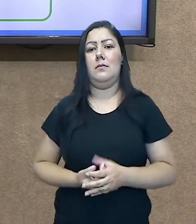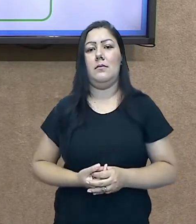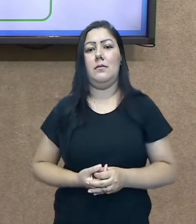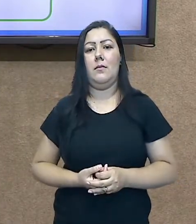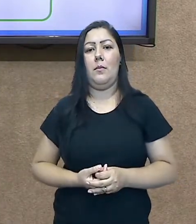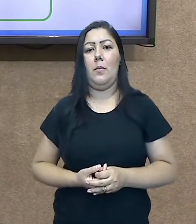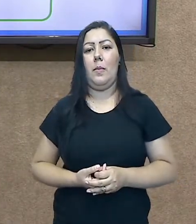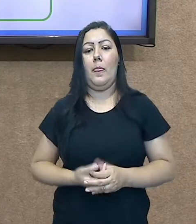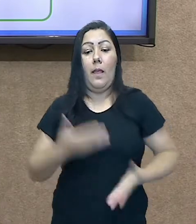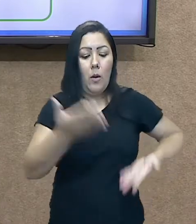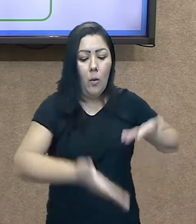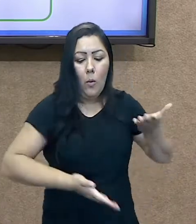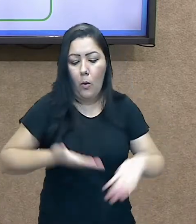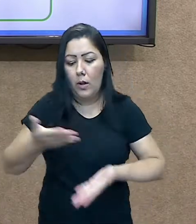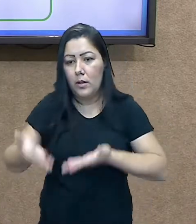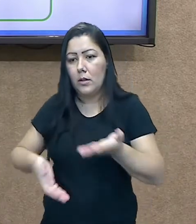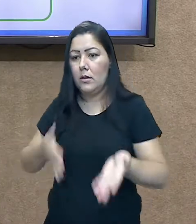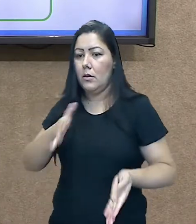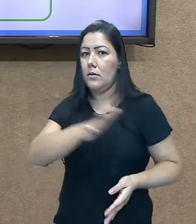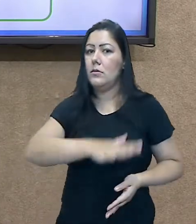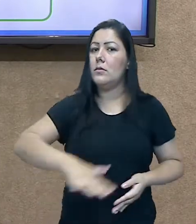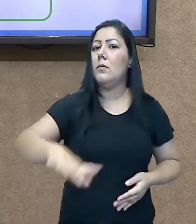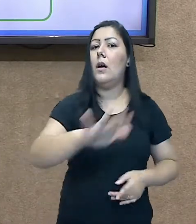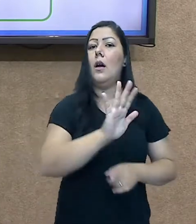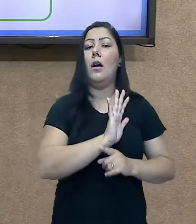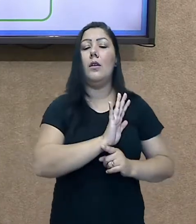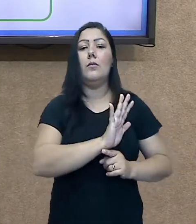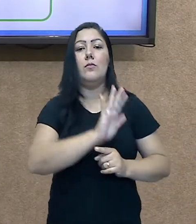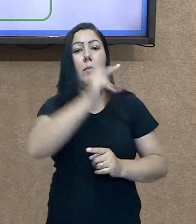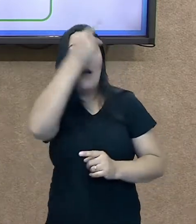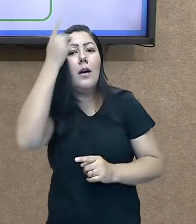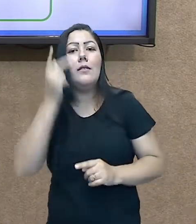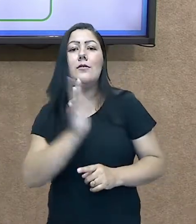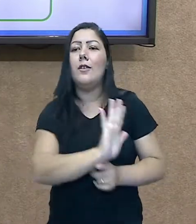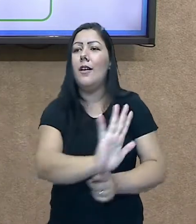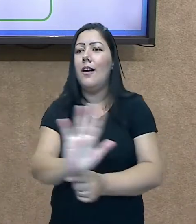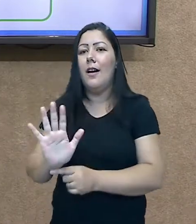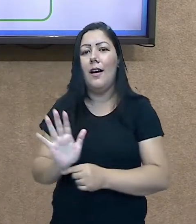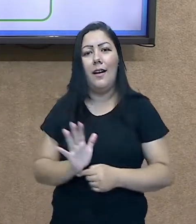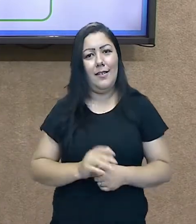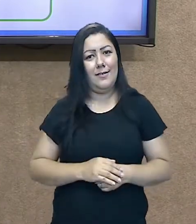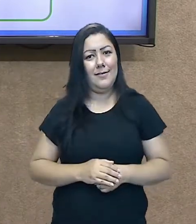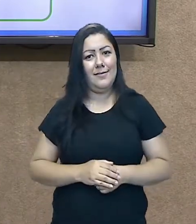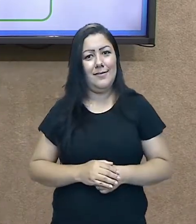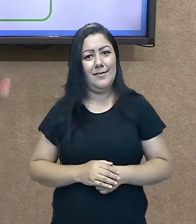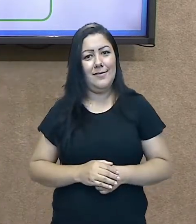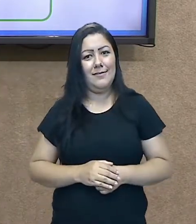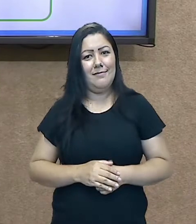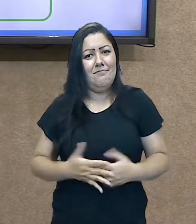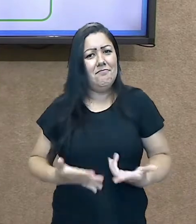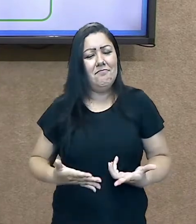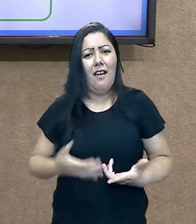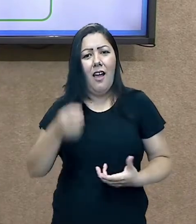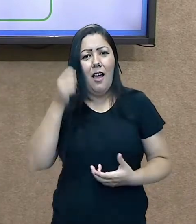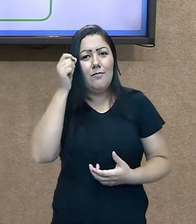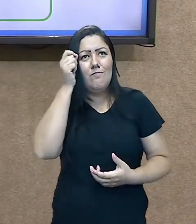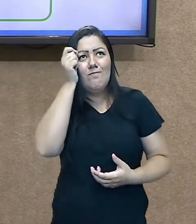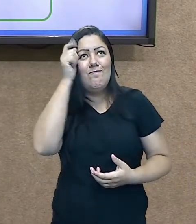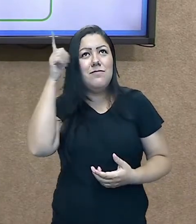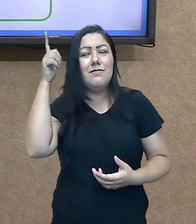ajudando as pessoas, até mesmo dando ideias.